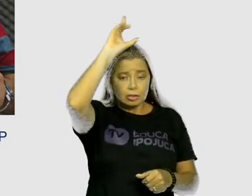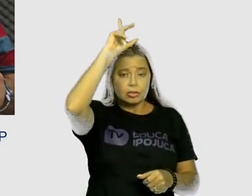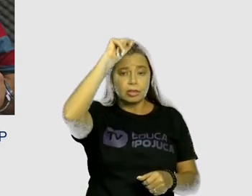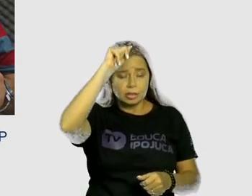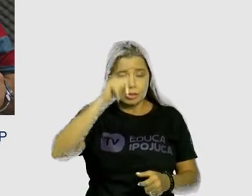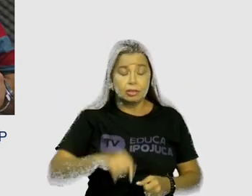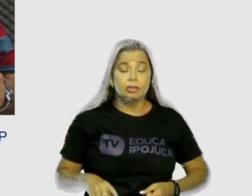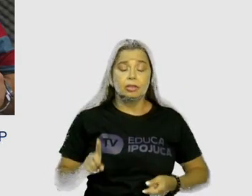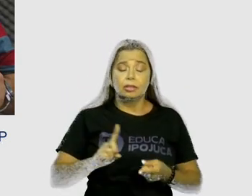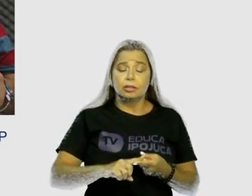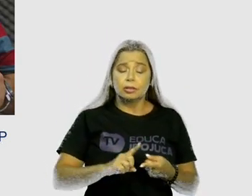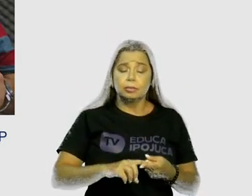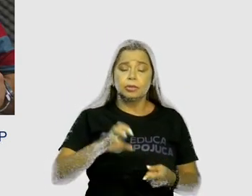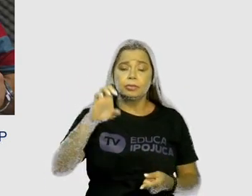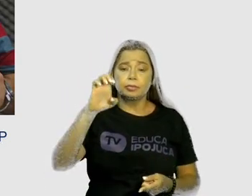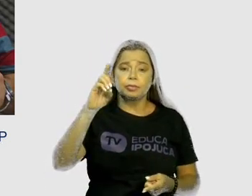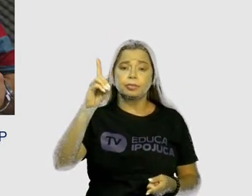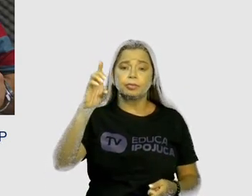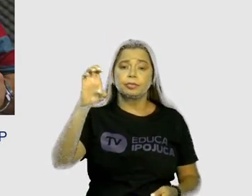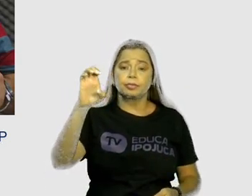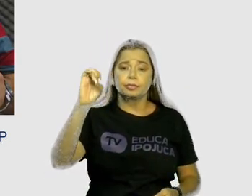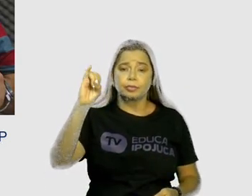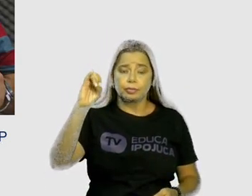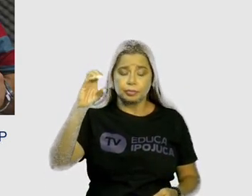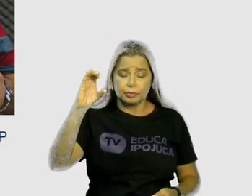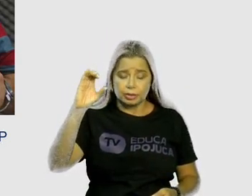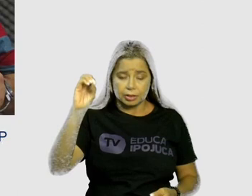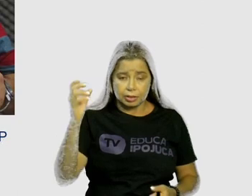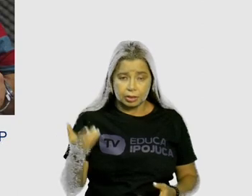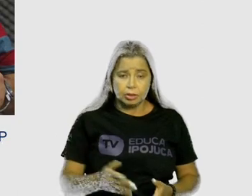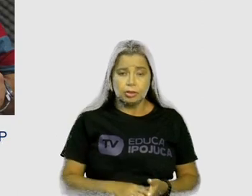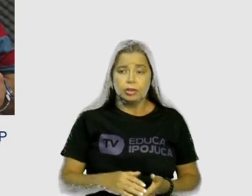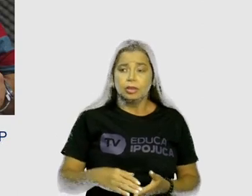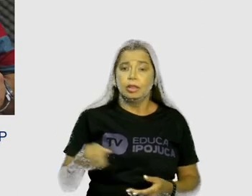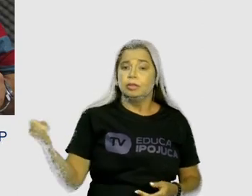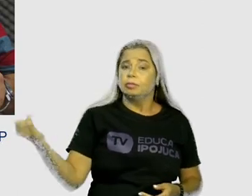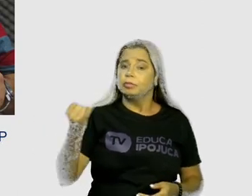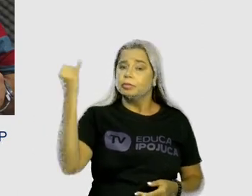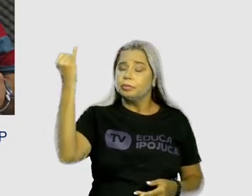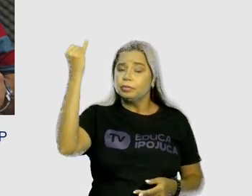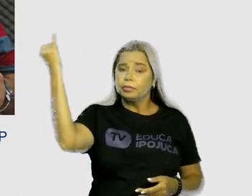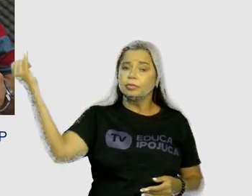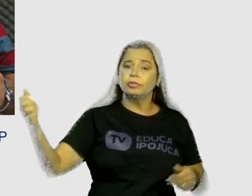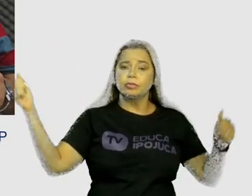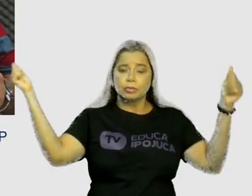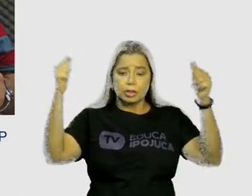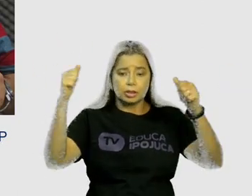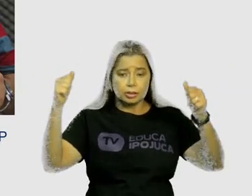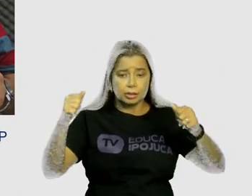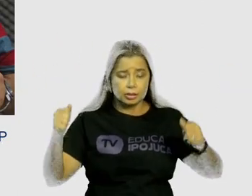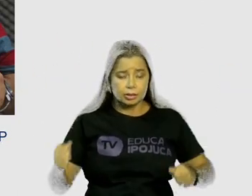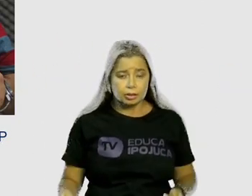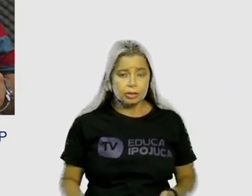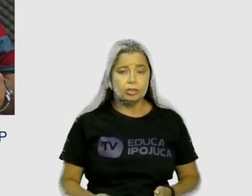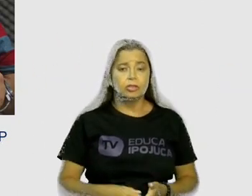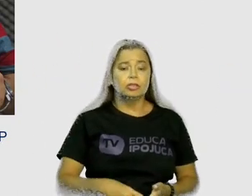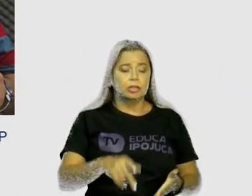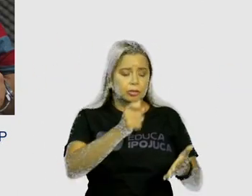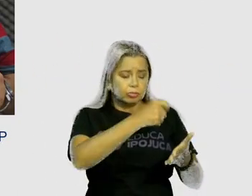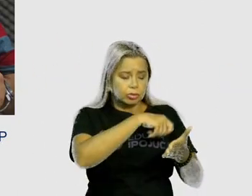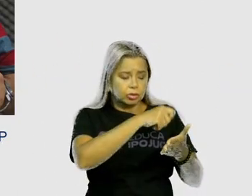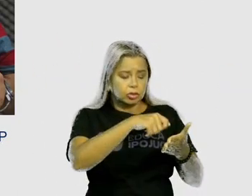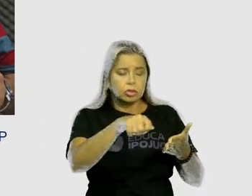memória, que faleceu agora há pouco, mas também um grande artista aqui de Ipojuca, tanto como escritor e como também,